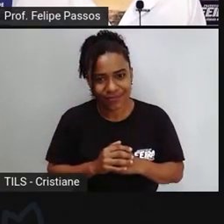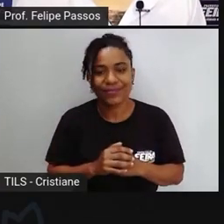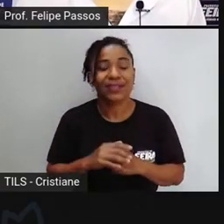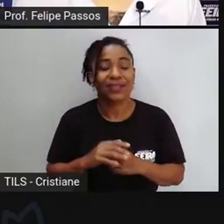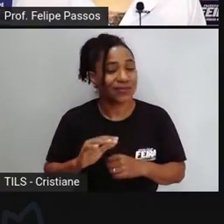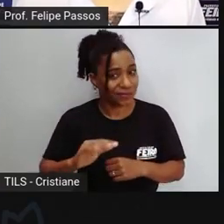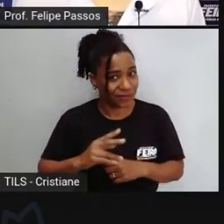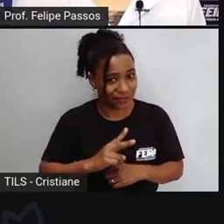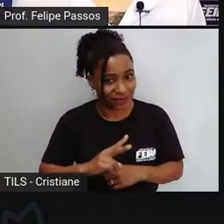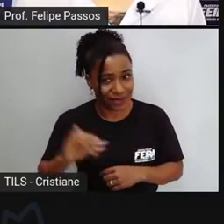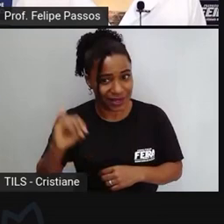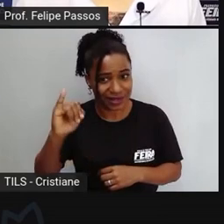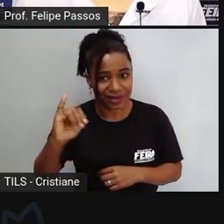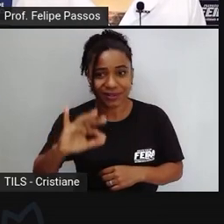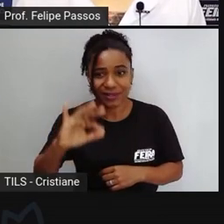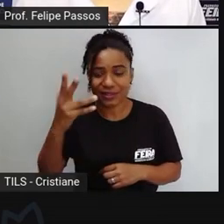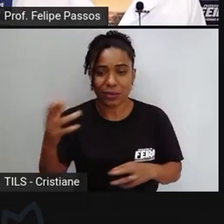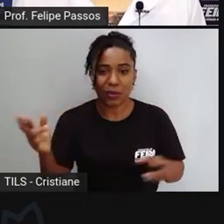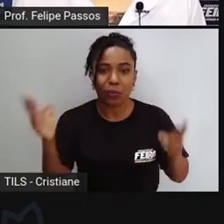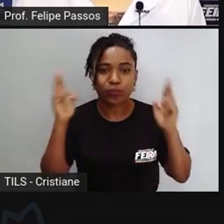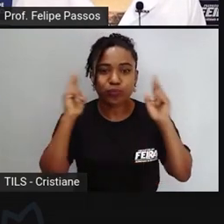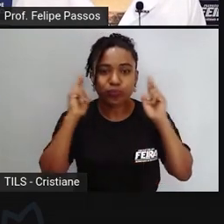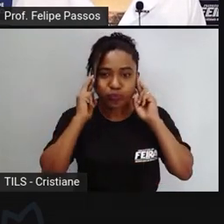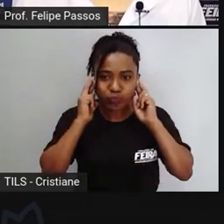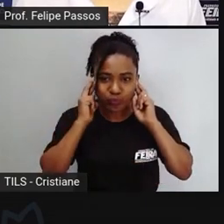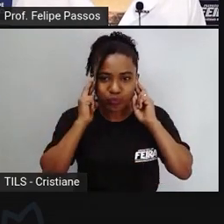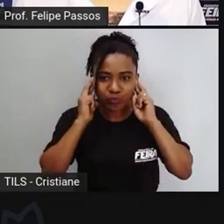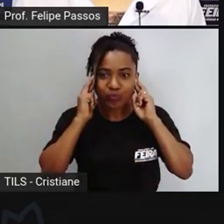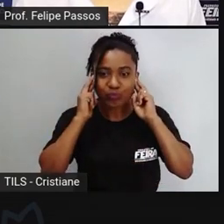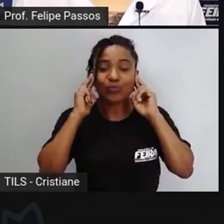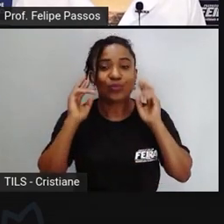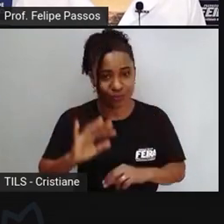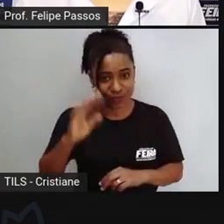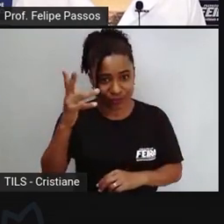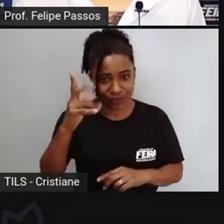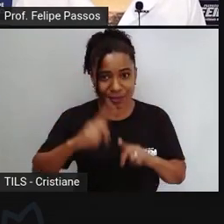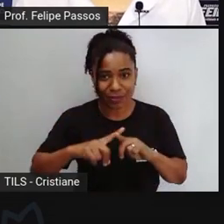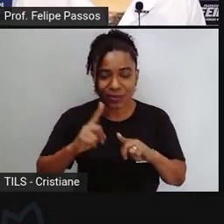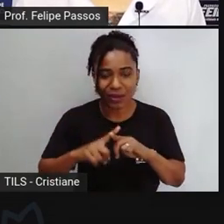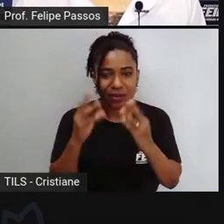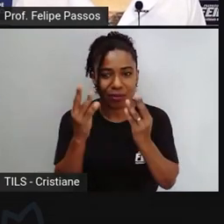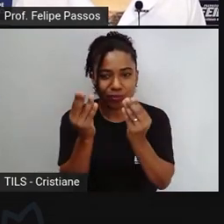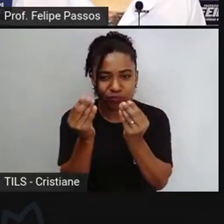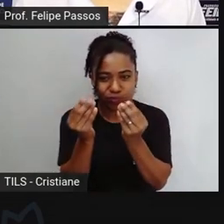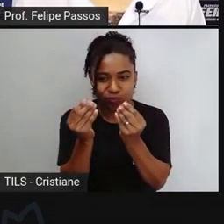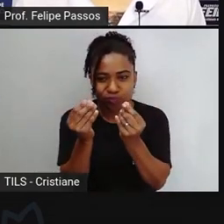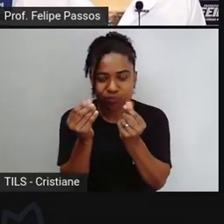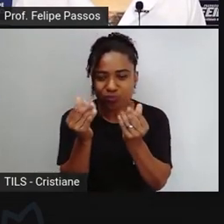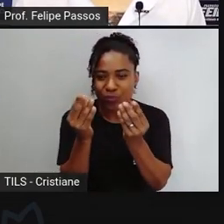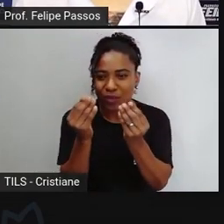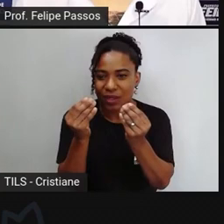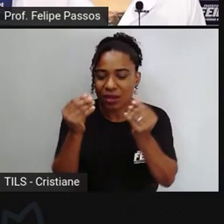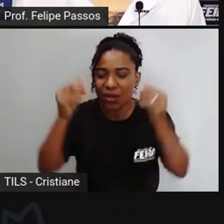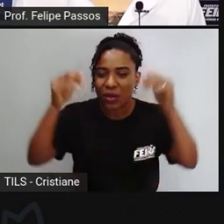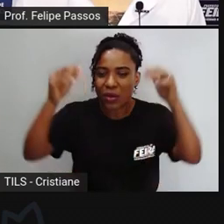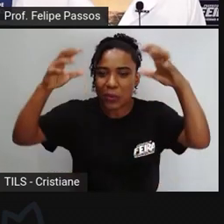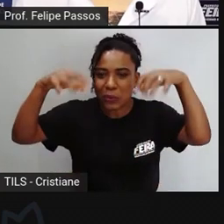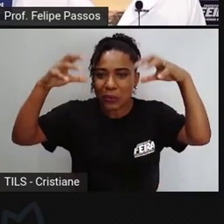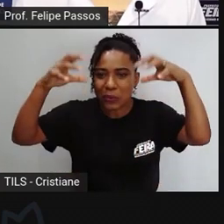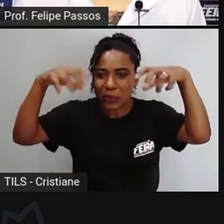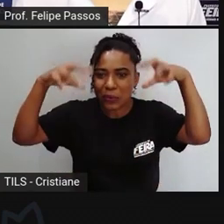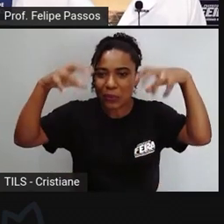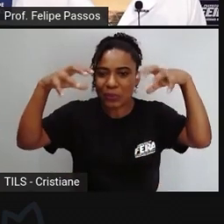devido à baixa umidade relativa do ar.